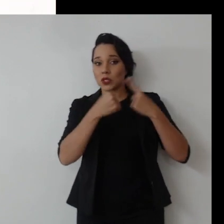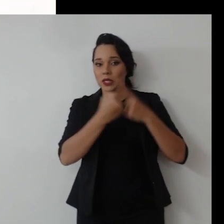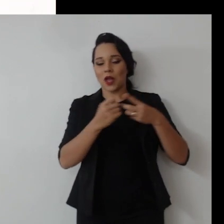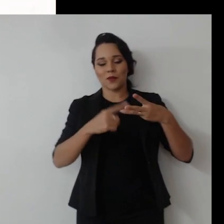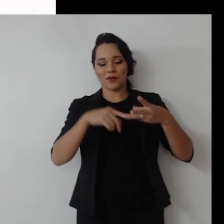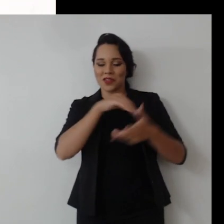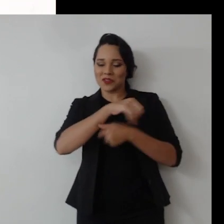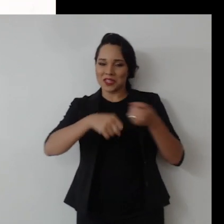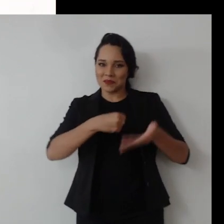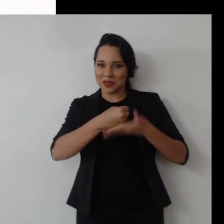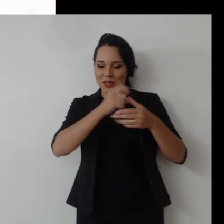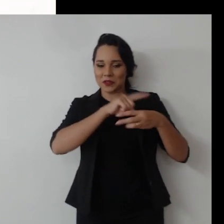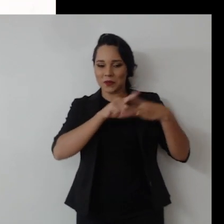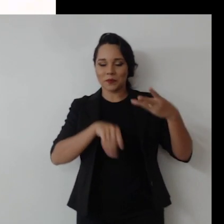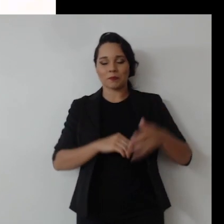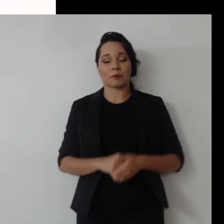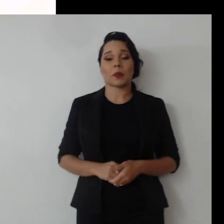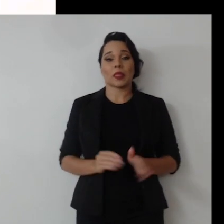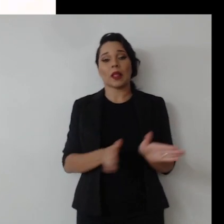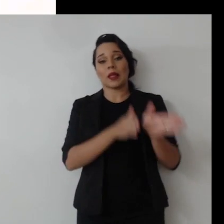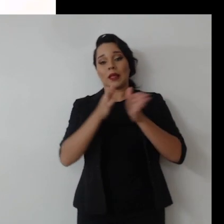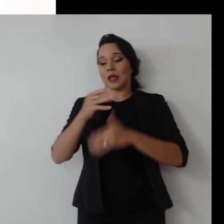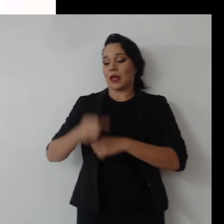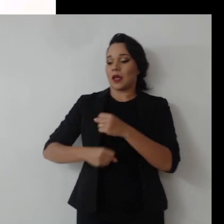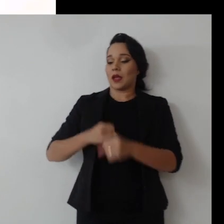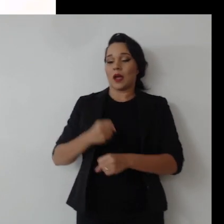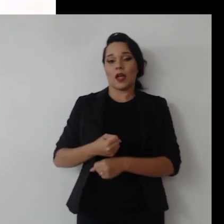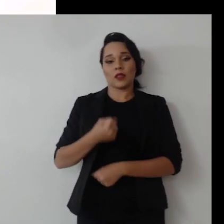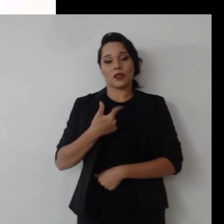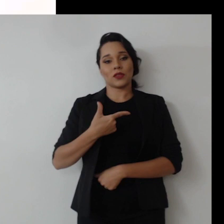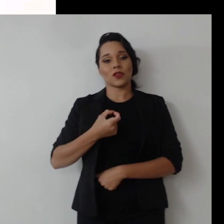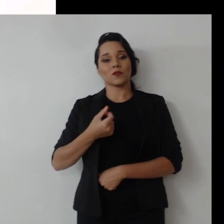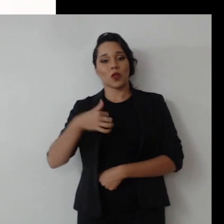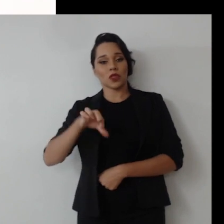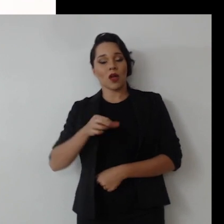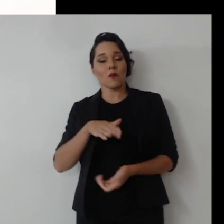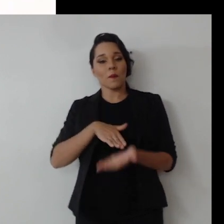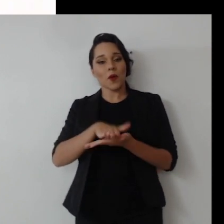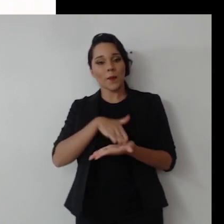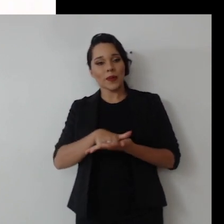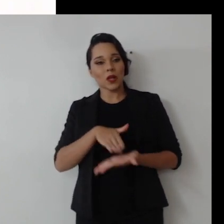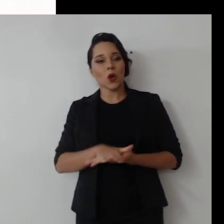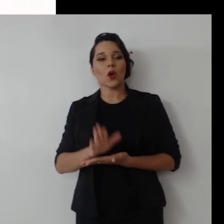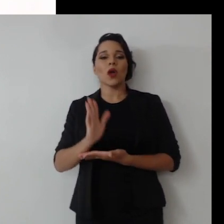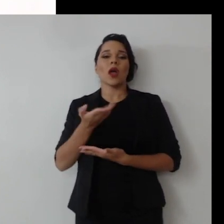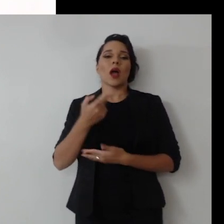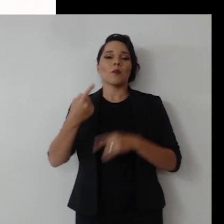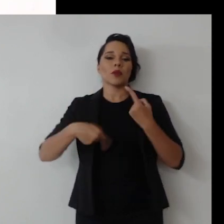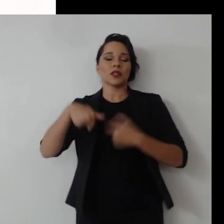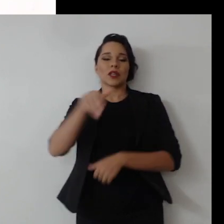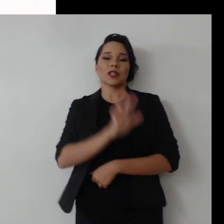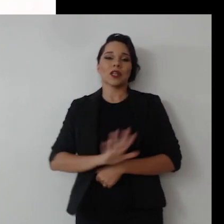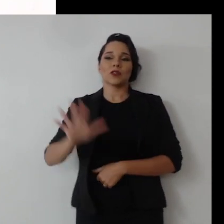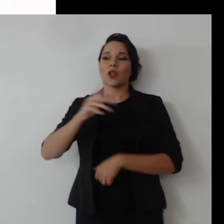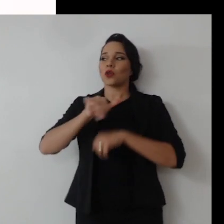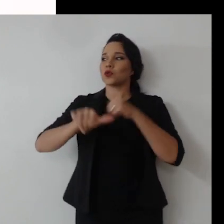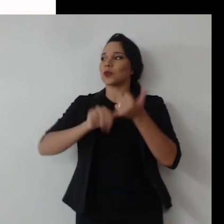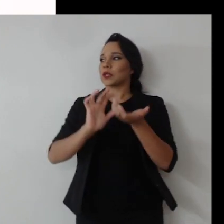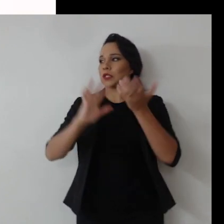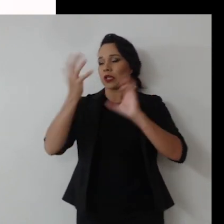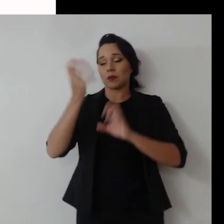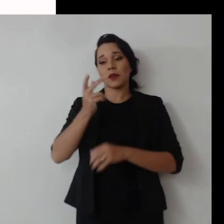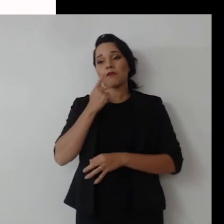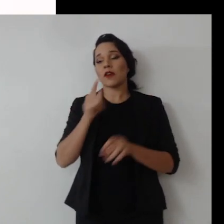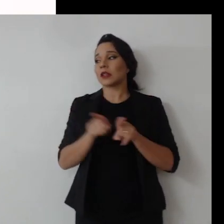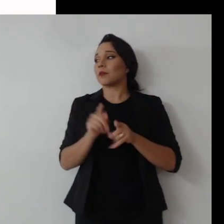Que interessante. Em 2009, nós publicamos a Política Nacional de Mudanças Climáticas, que